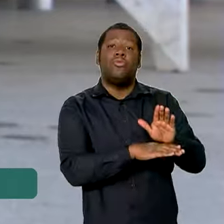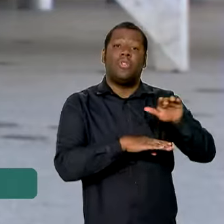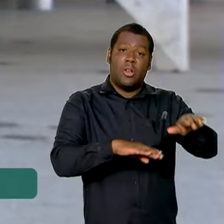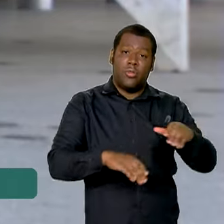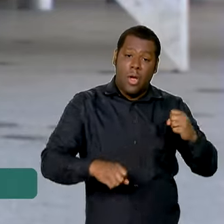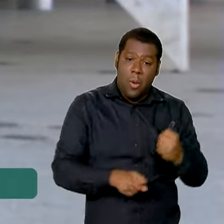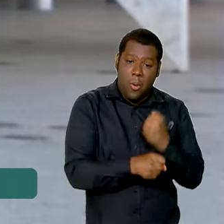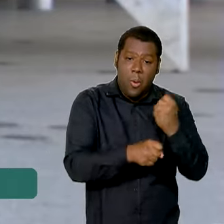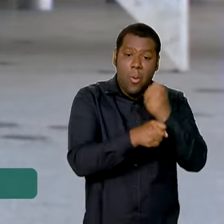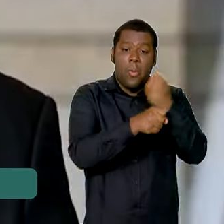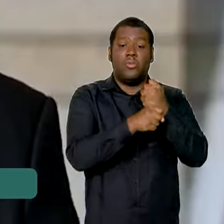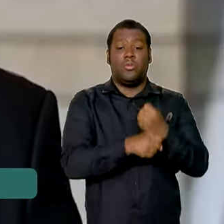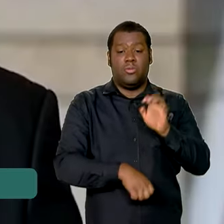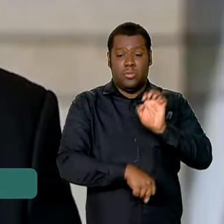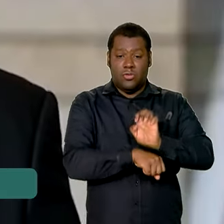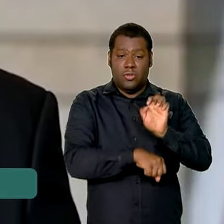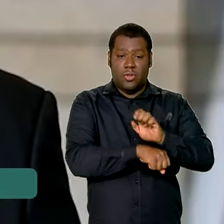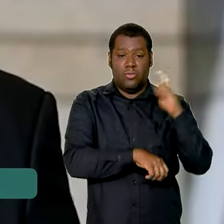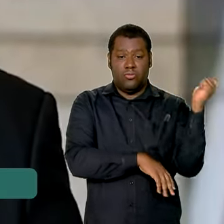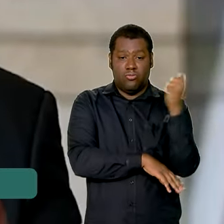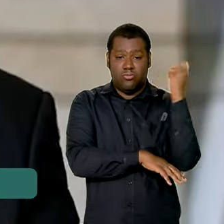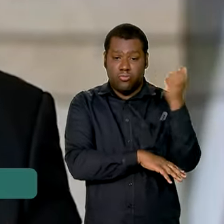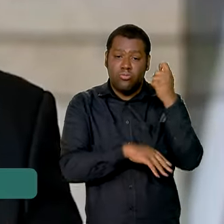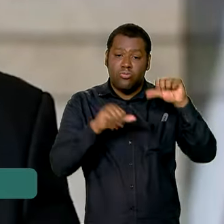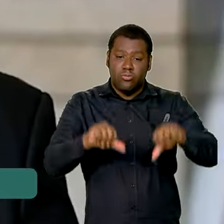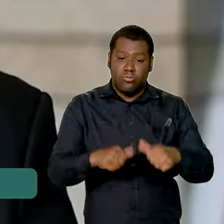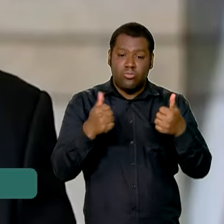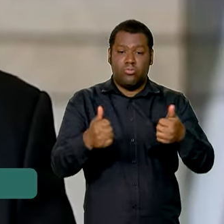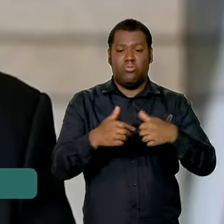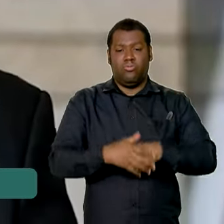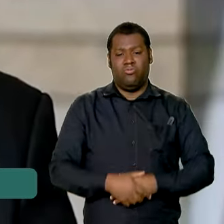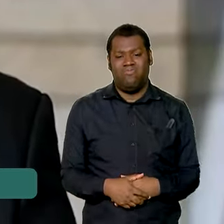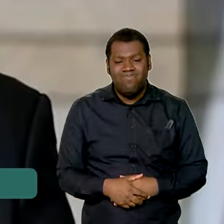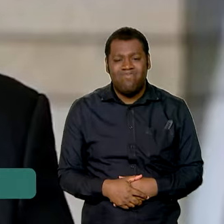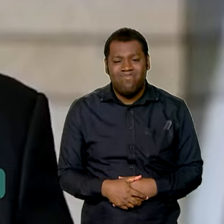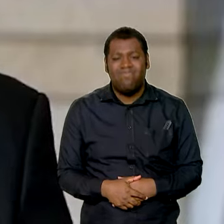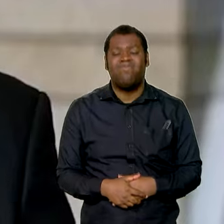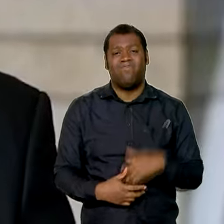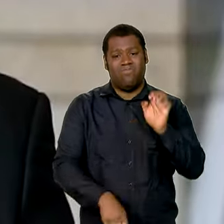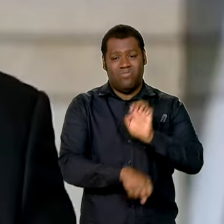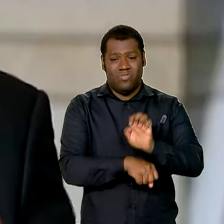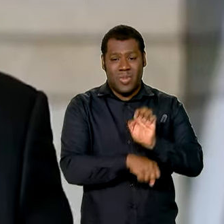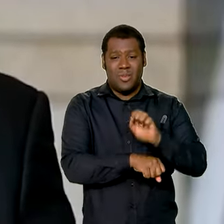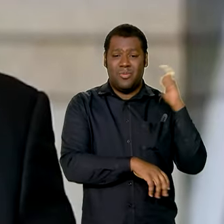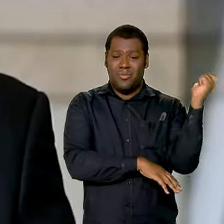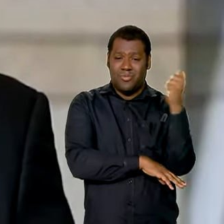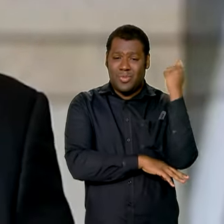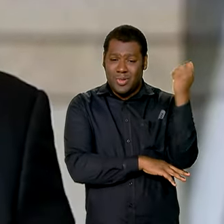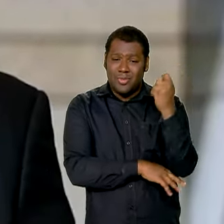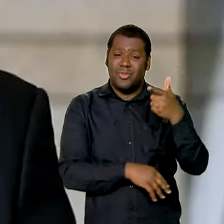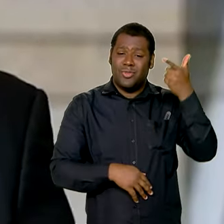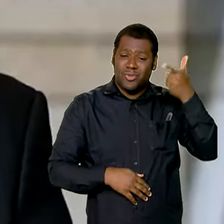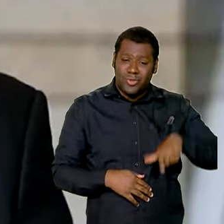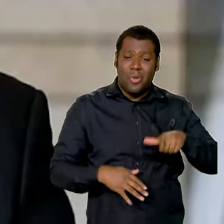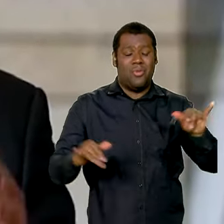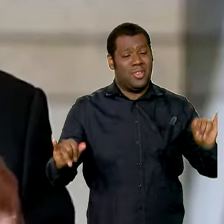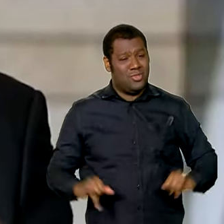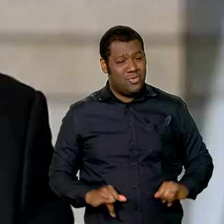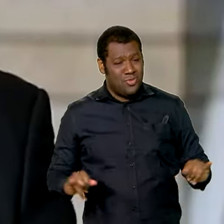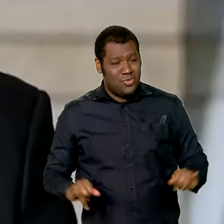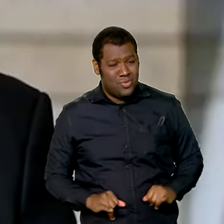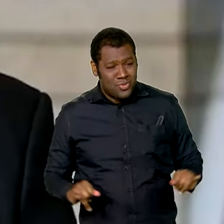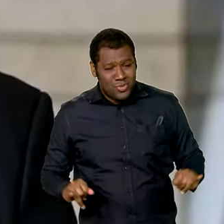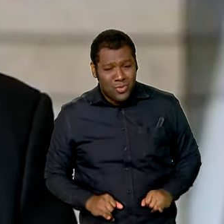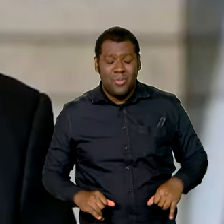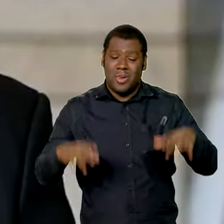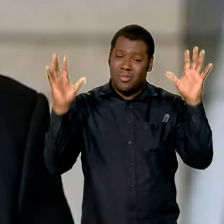reconstrução do Estado. Infelizmente, o Rio Grande do Sul está mais uma vez sendo vítima e sofrendo as consequências